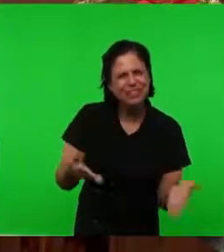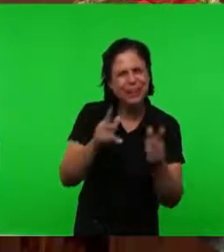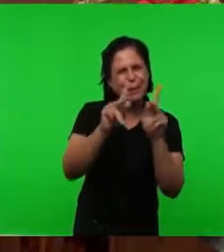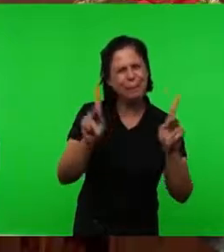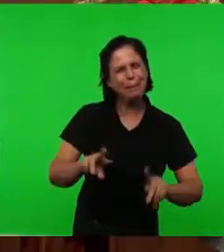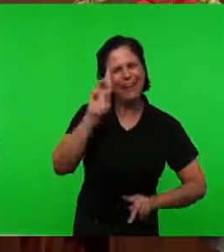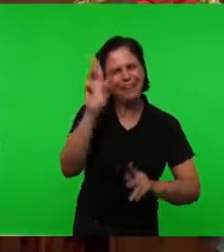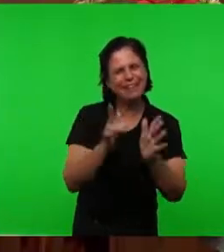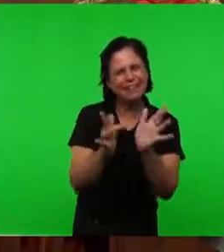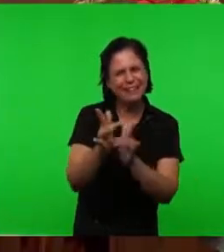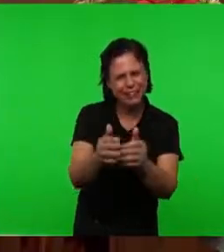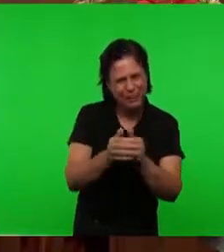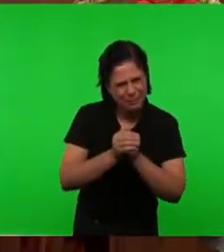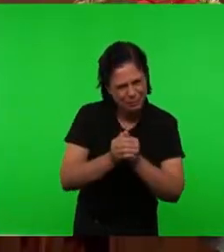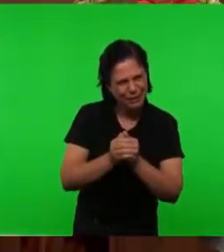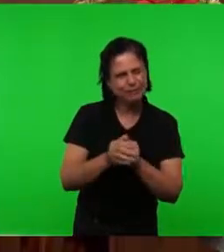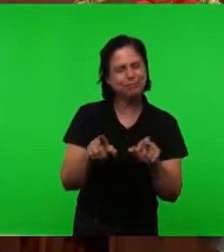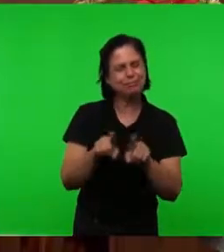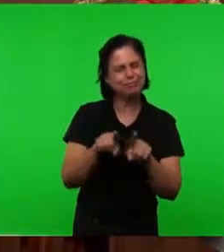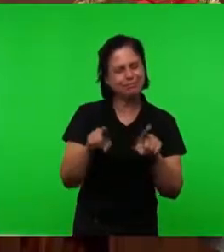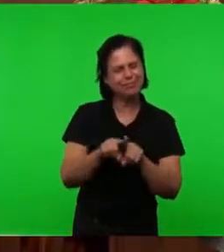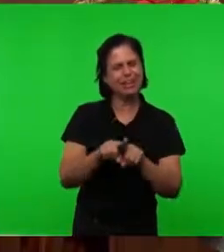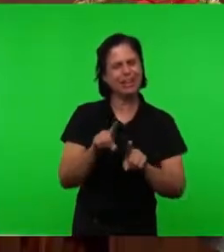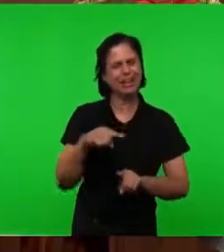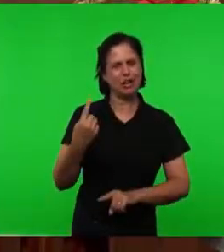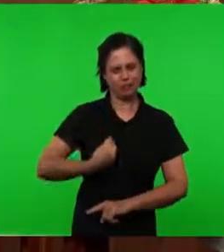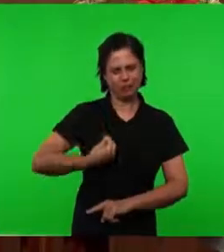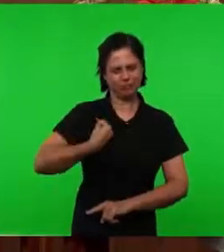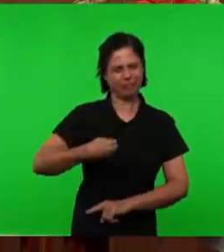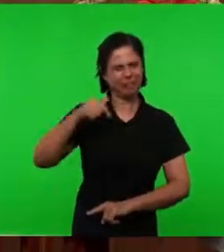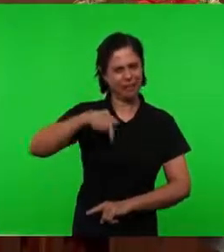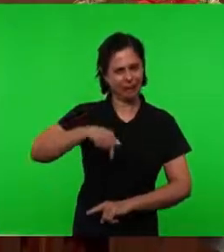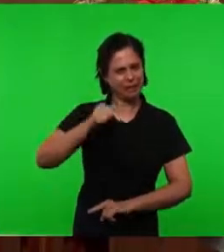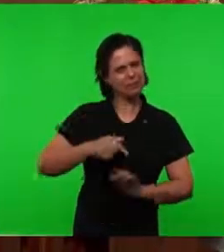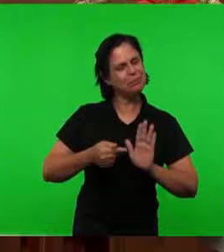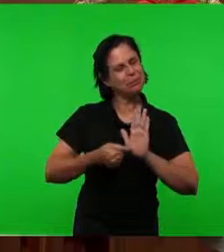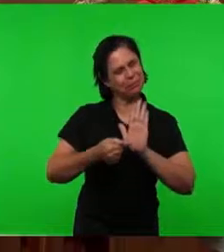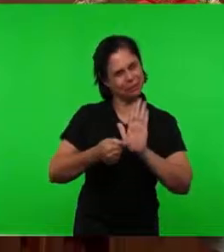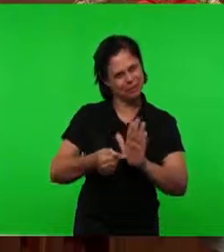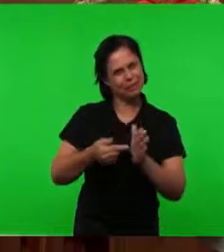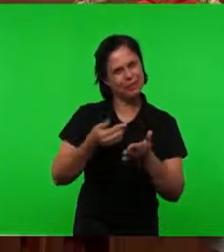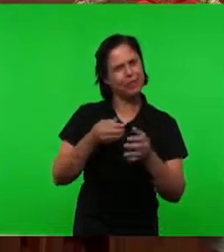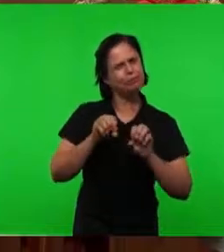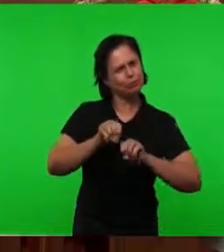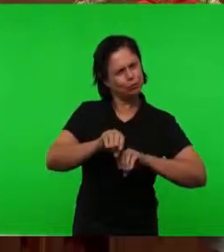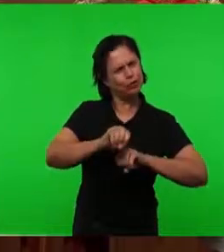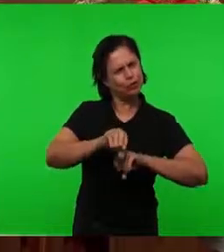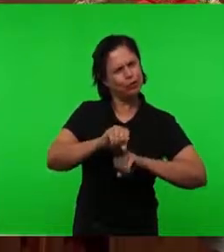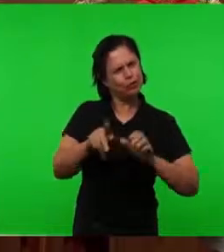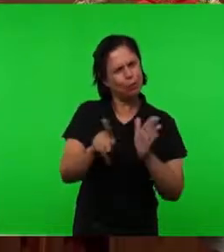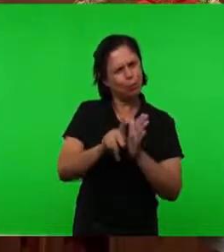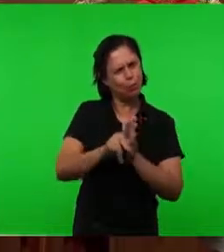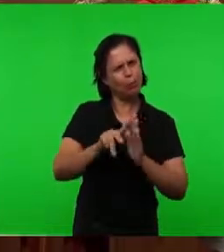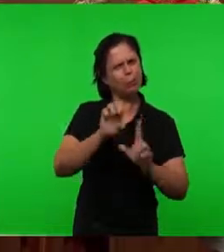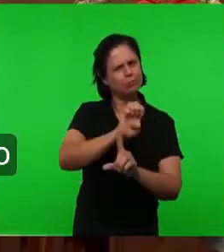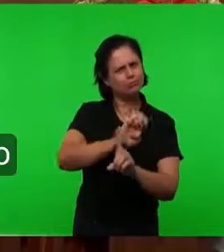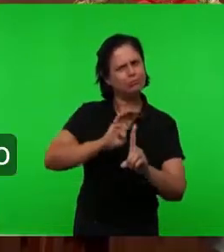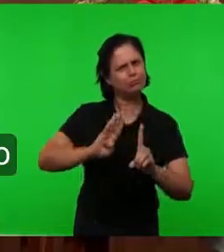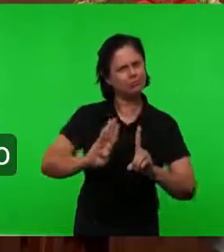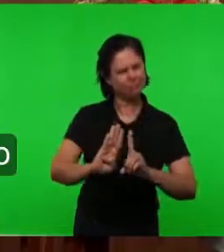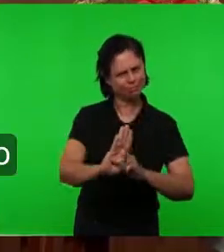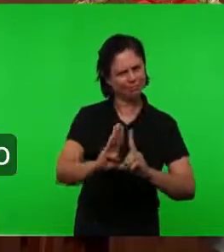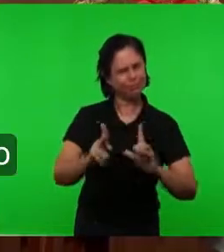Queremos dizer para os irmãos que estamos aqui para transmitir os nossos ensinos da Escola Bíblica Dominical